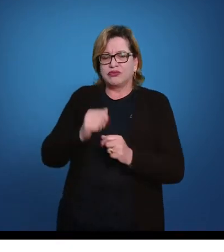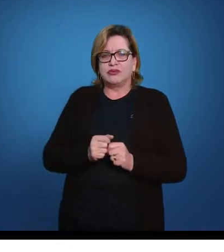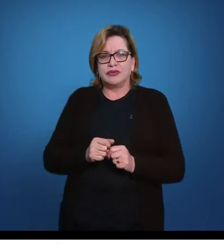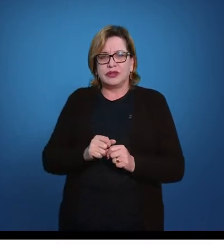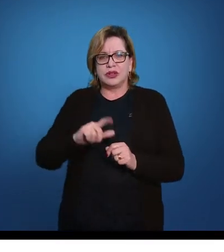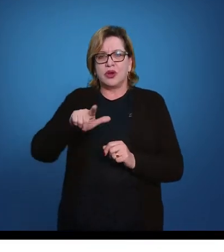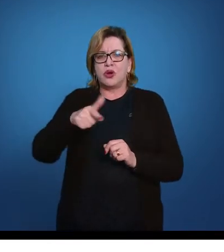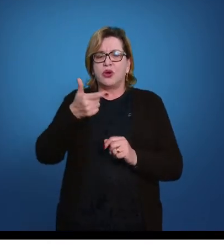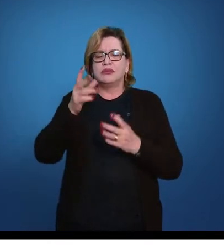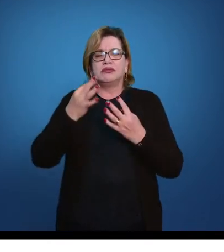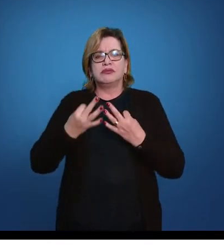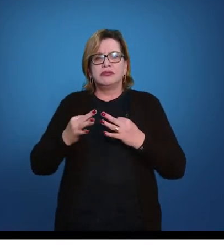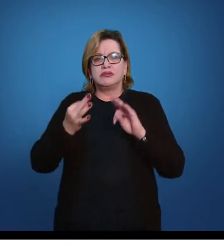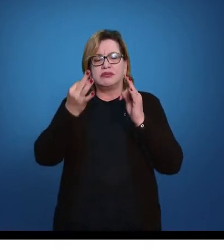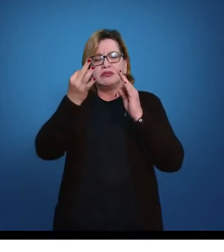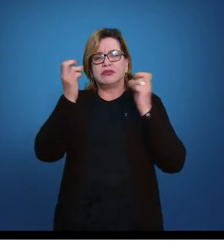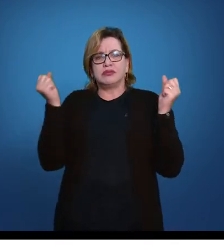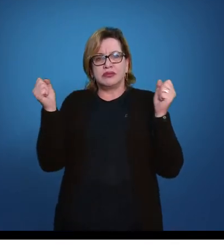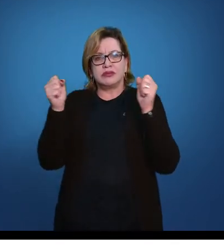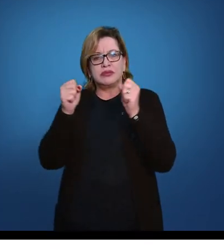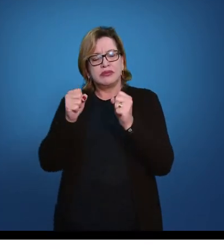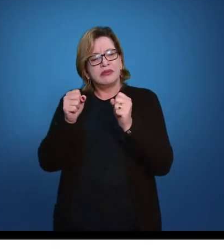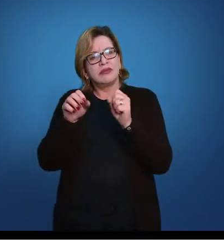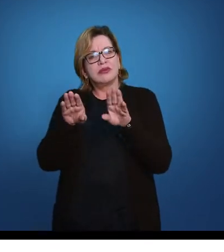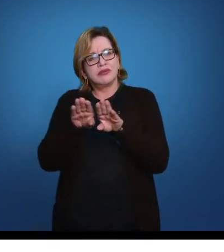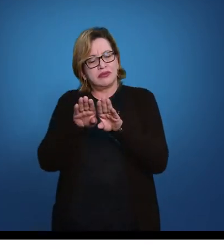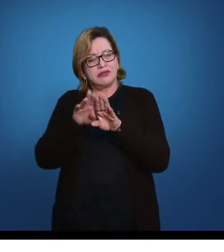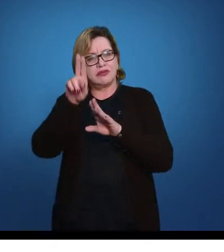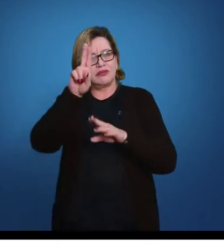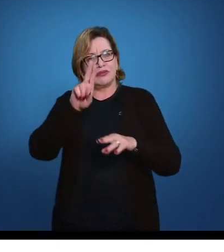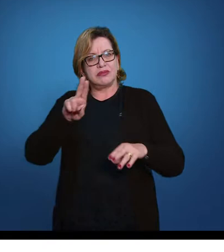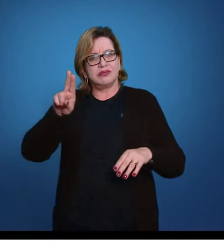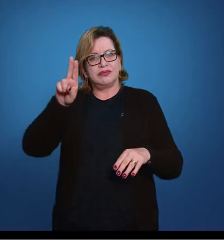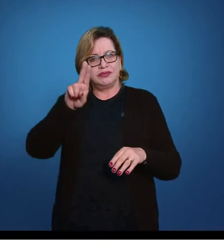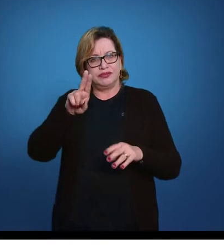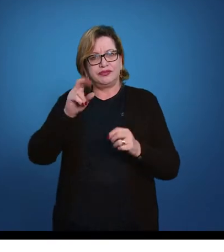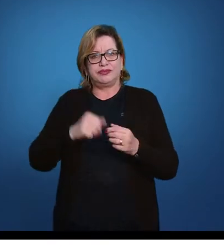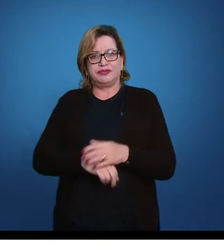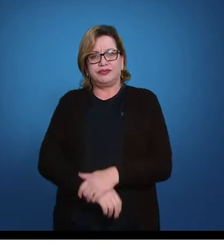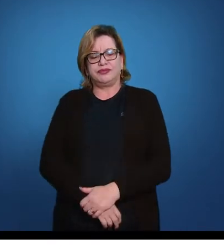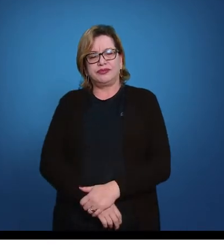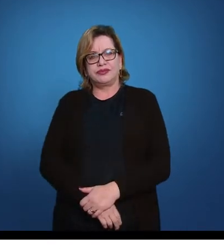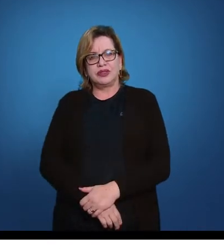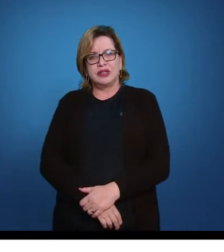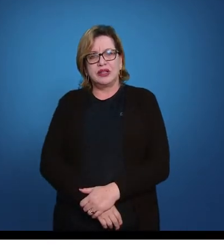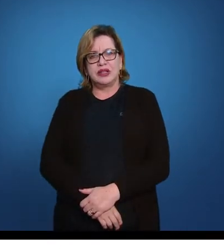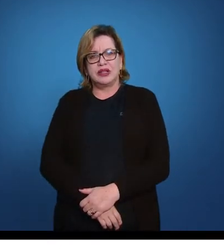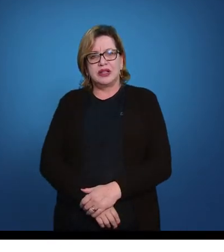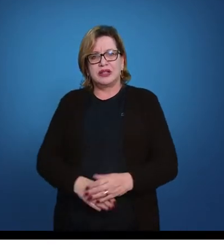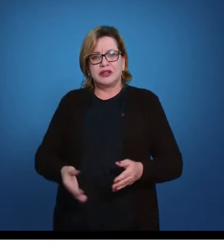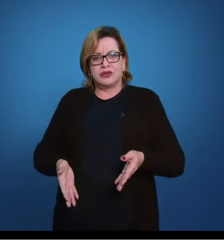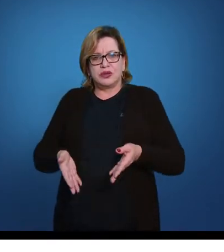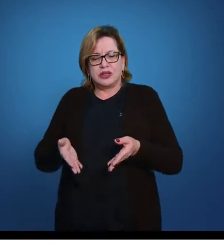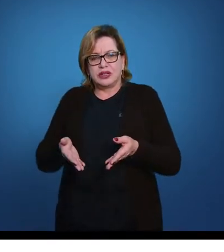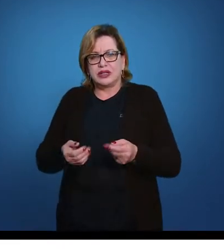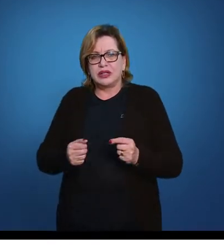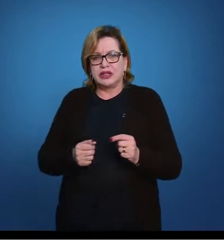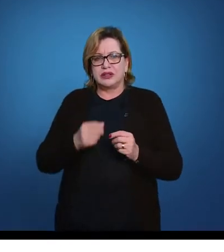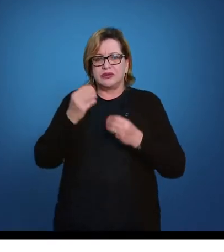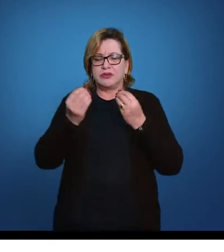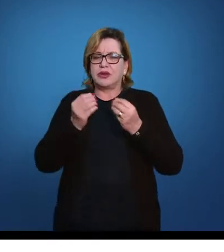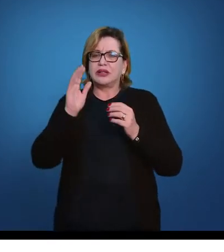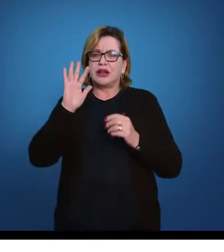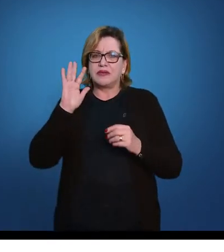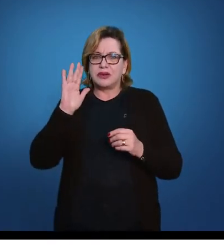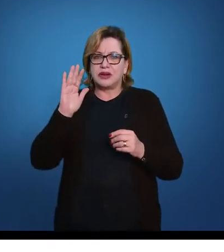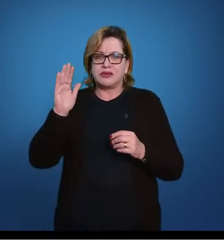Outra técnica que também pode ser utilizada para ajudar a impulsionar os alunos é, ao invés de colocar a